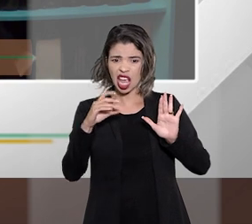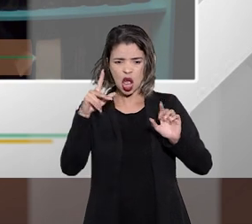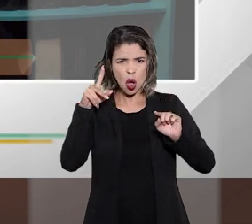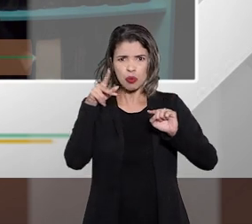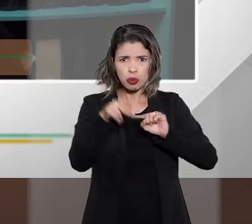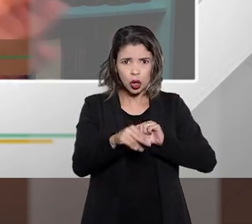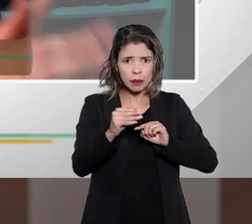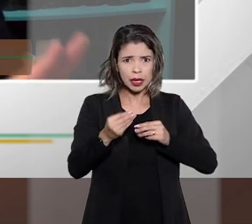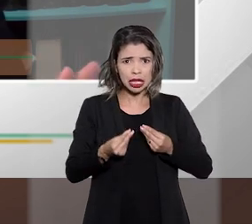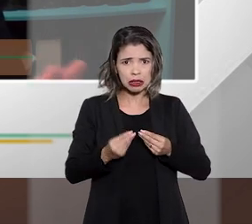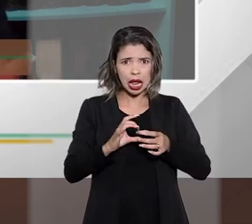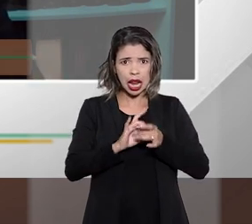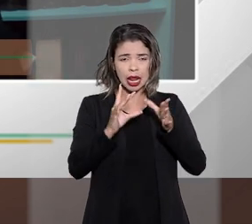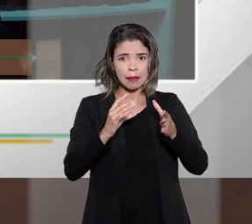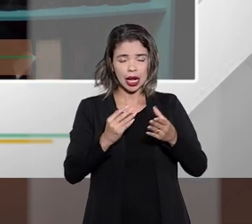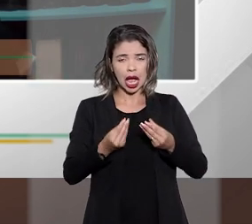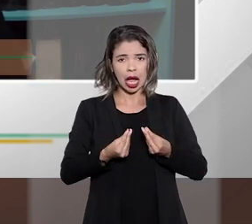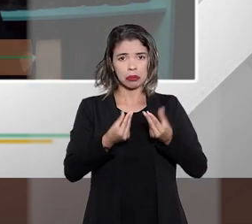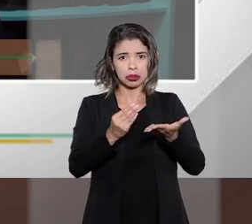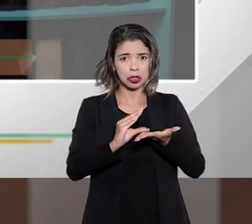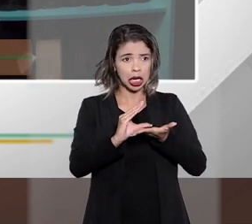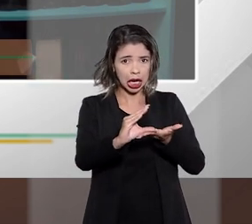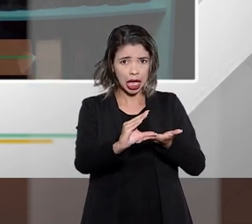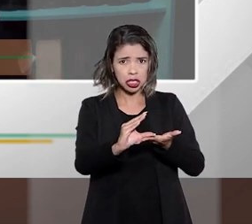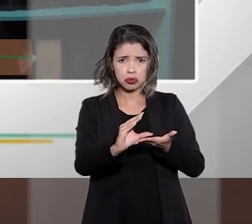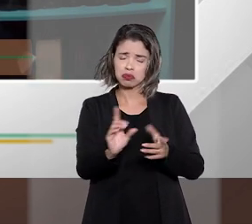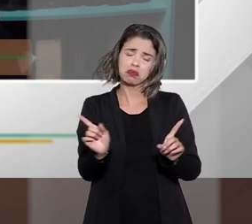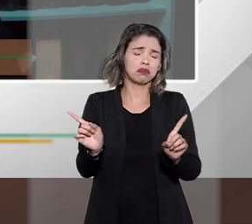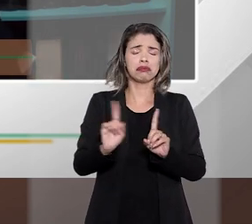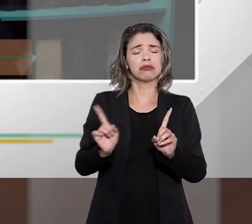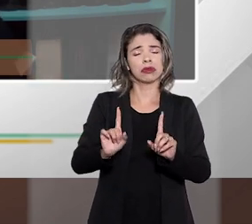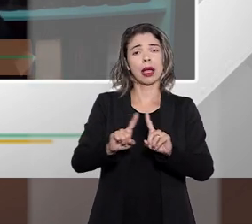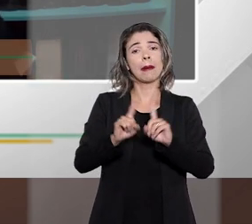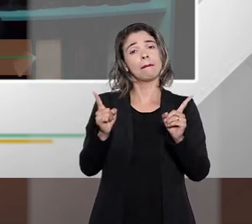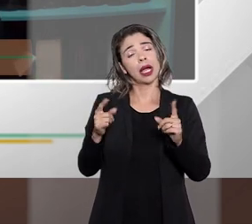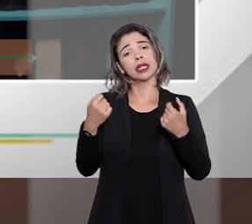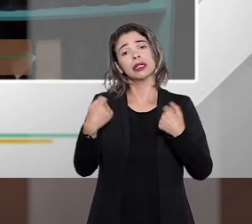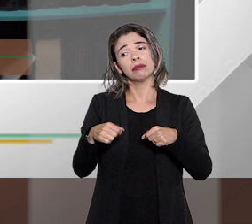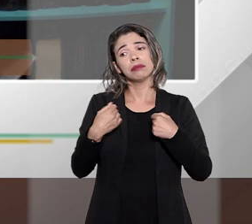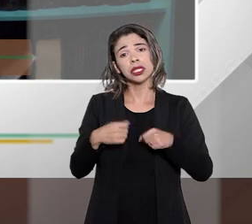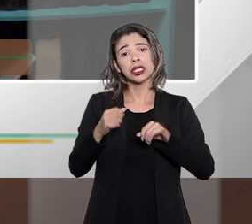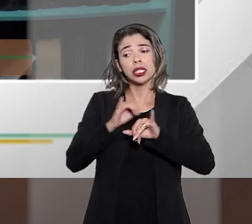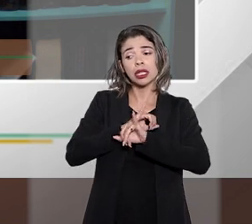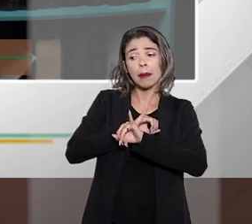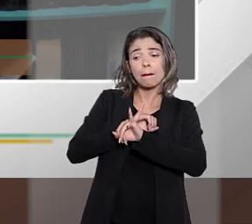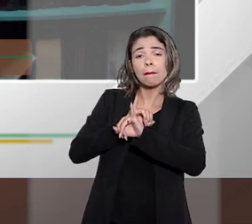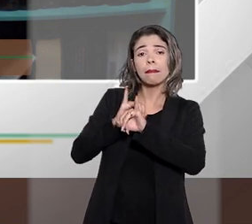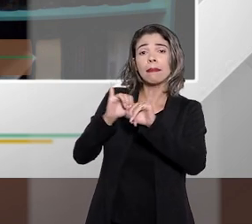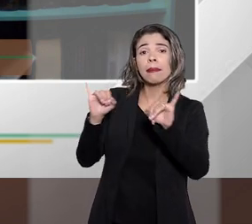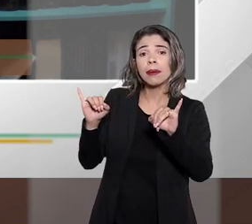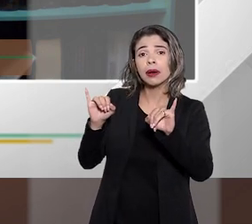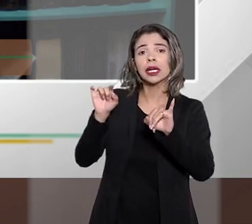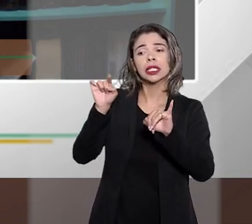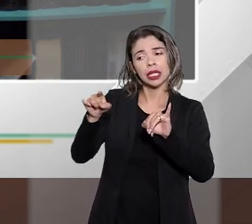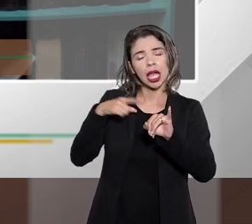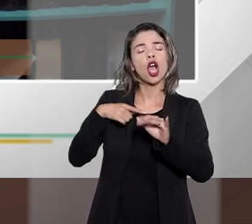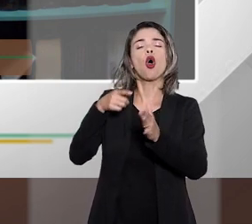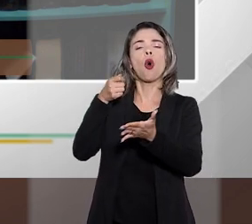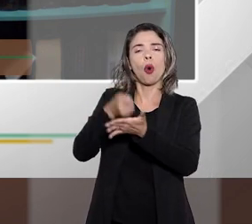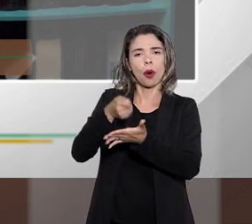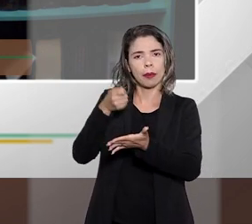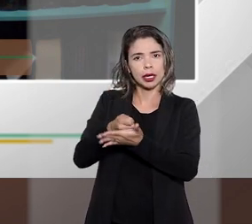não o que é proibido como a professora Cláudia bem pontuou é fazer uma publicidade que você não vai consultar você é obrigado a